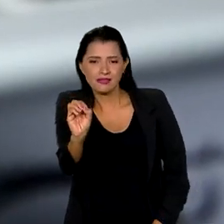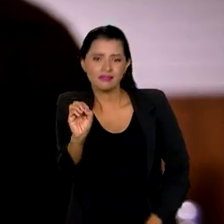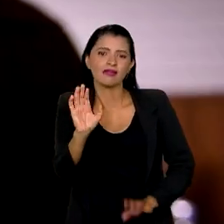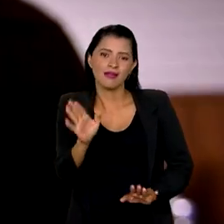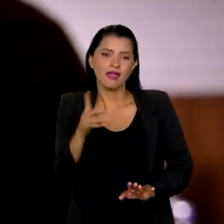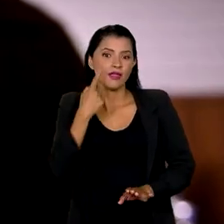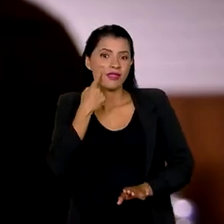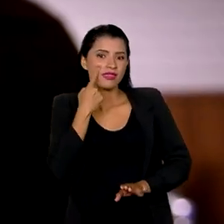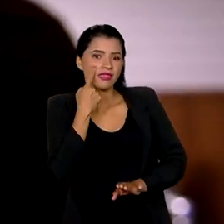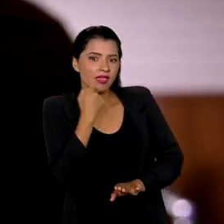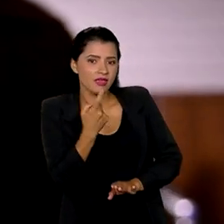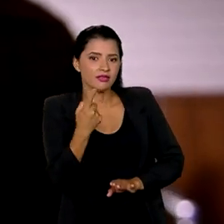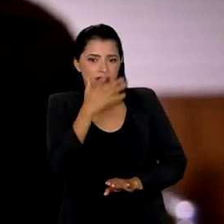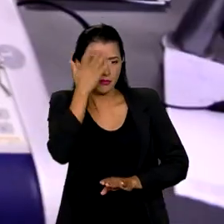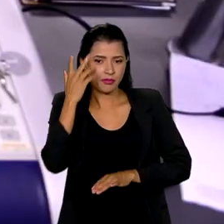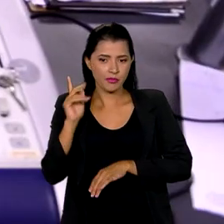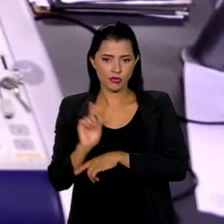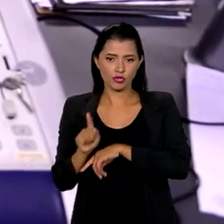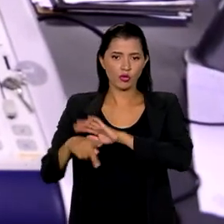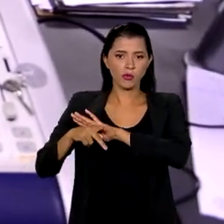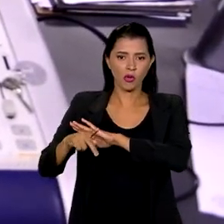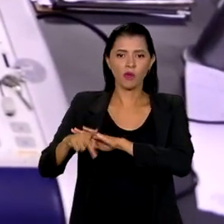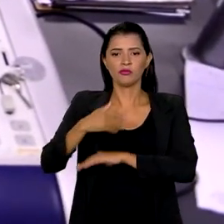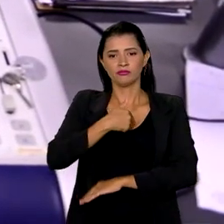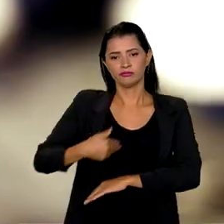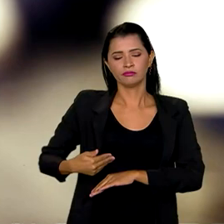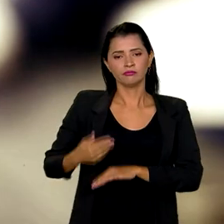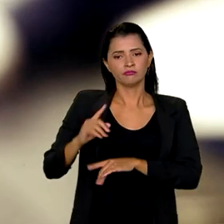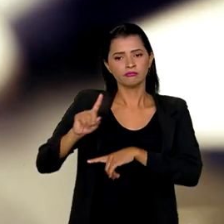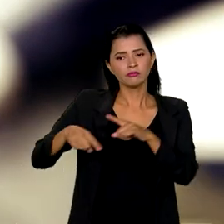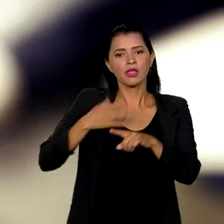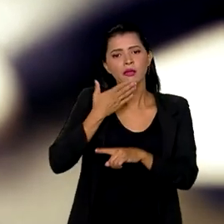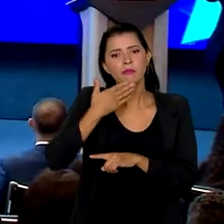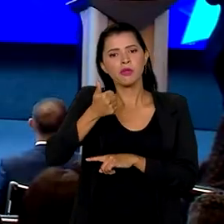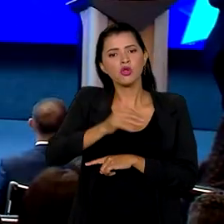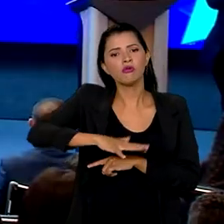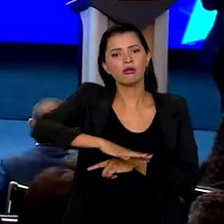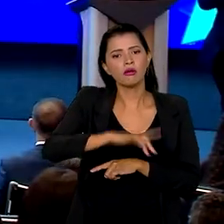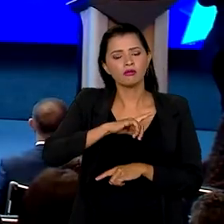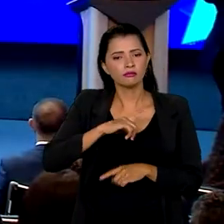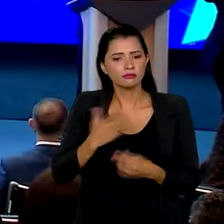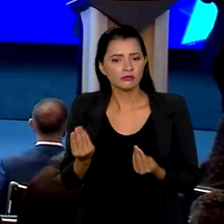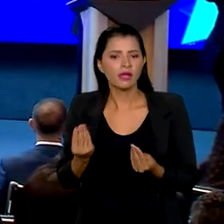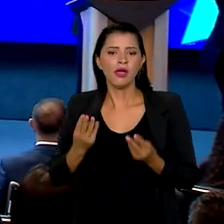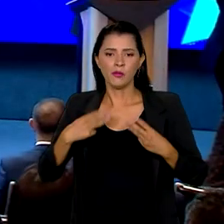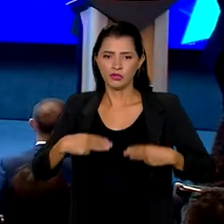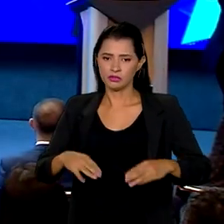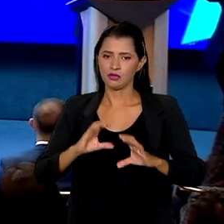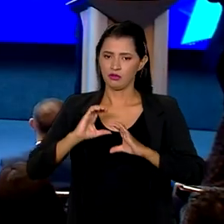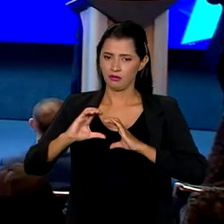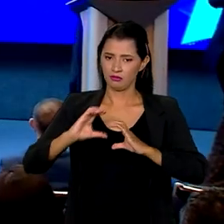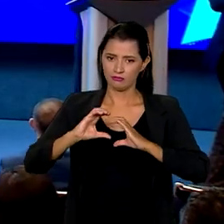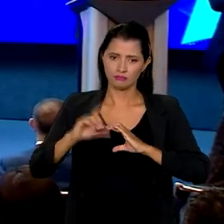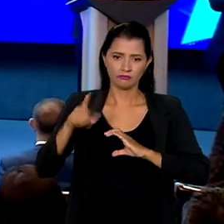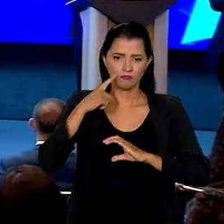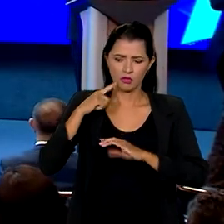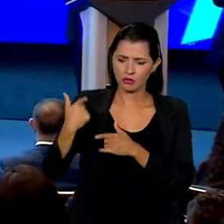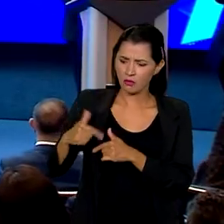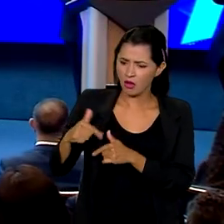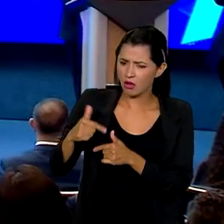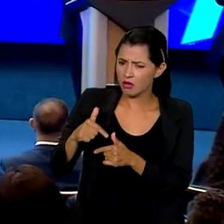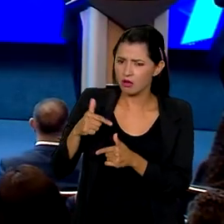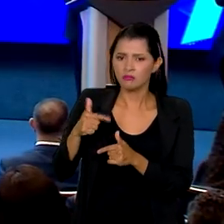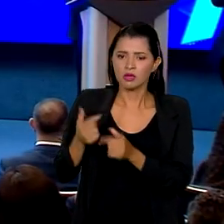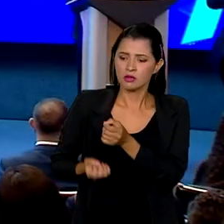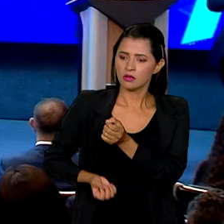Daí o interesse de gestores públicos e privados em modernizar o setor. O Ministério das Comunicações vem trabalhando